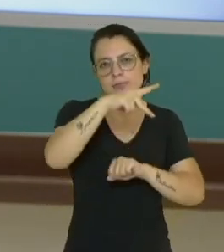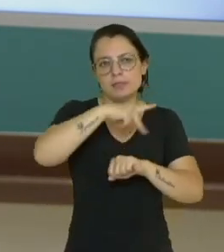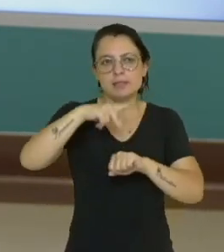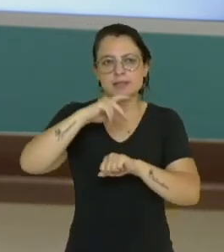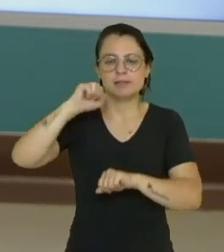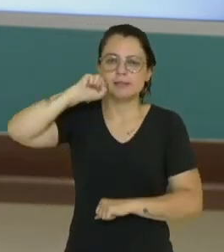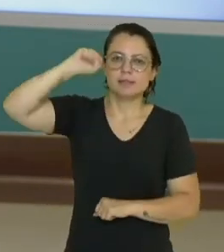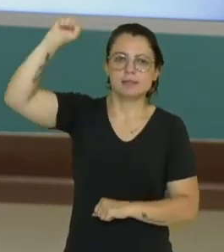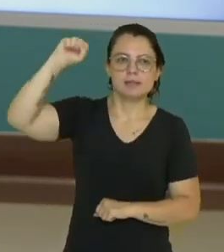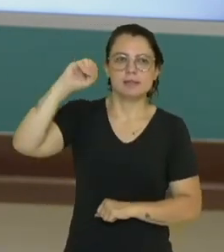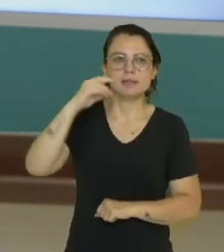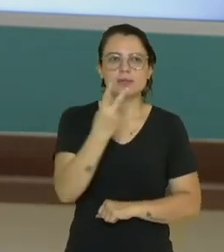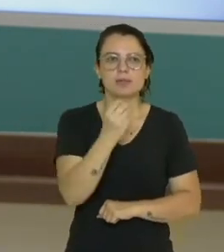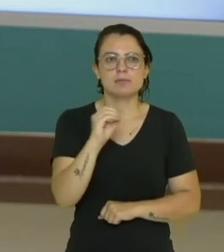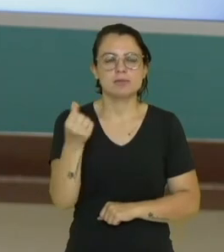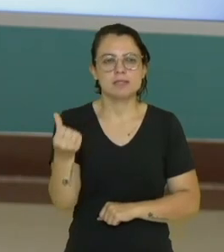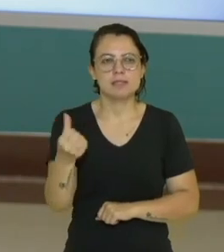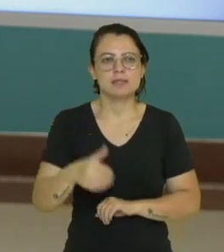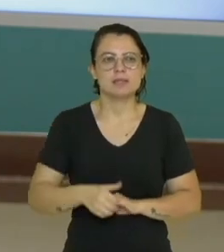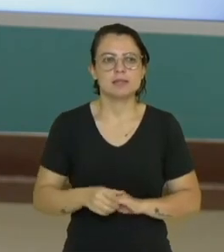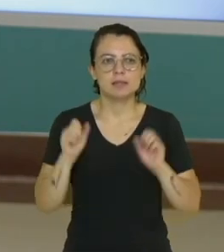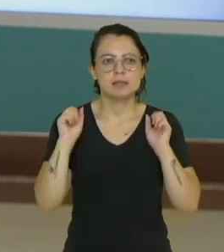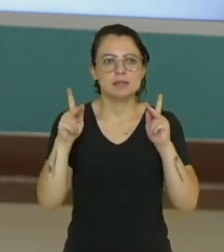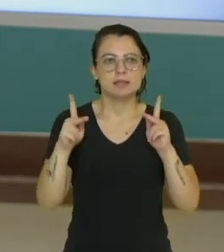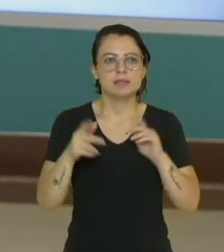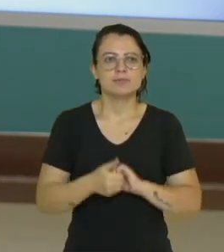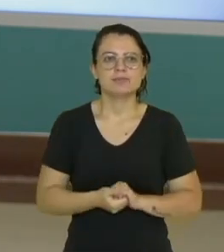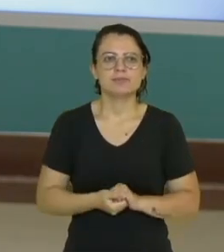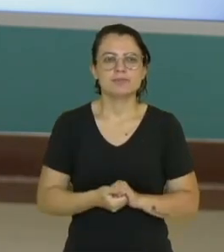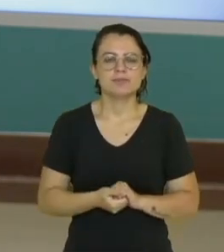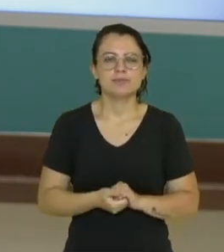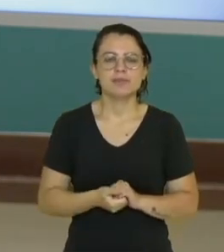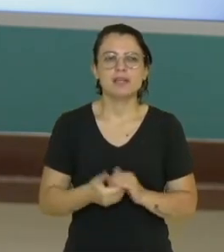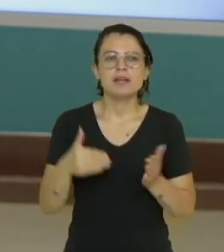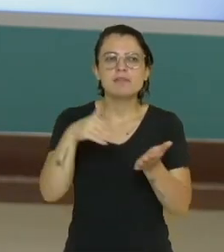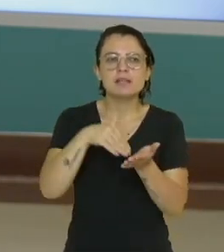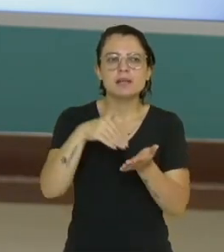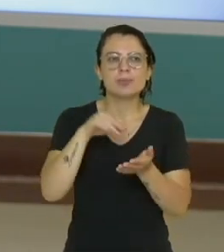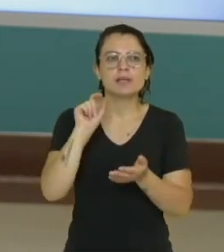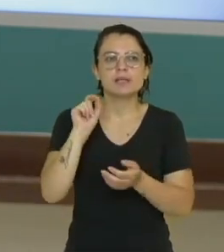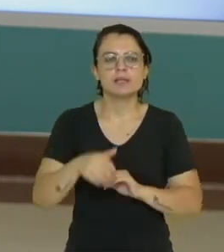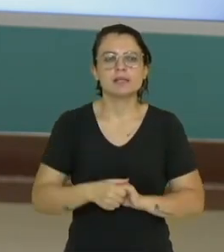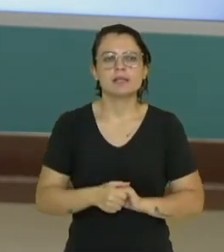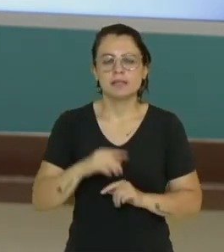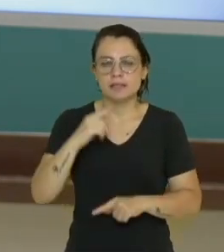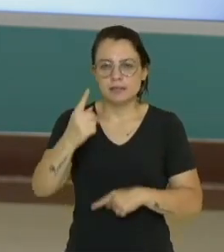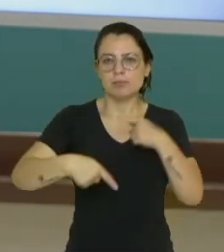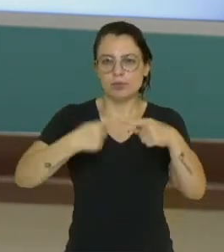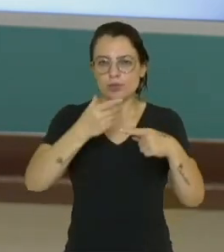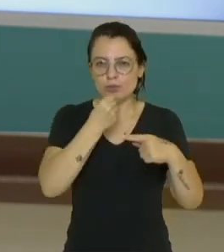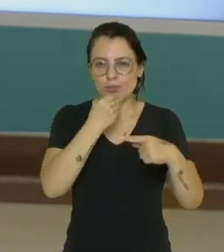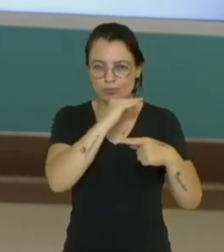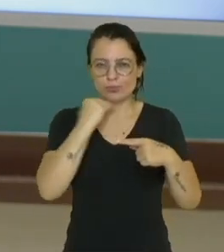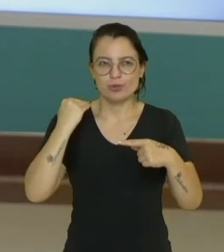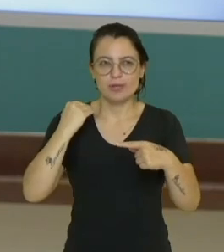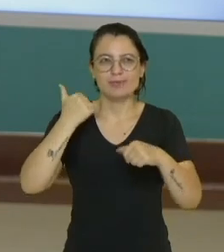em 2006, ok? E para finalizar aqui, olha só, depois da morte de Saddam Hussein, ainda